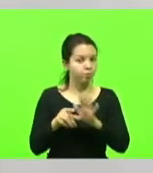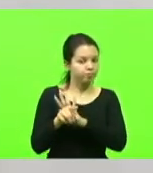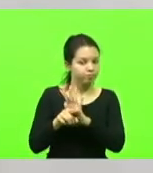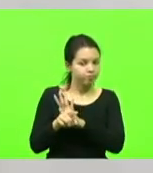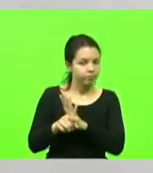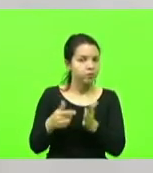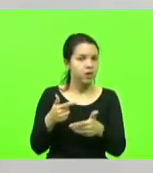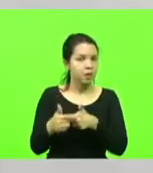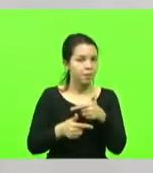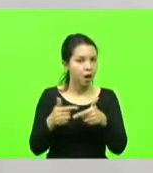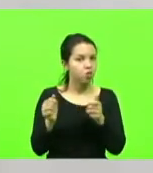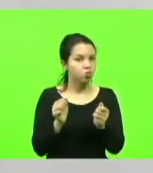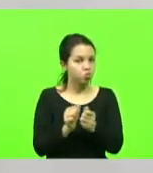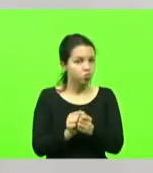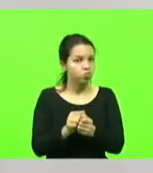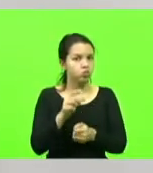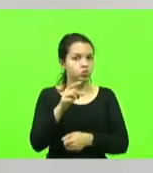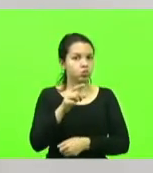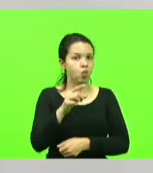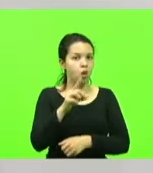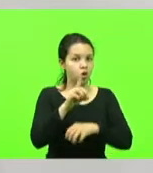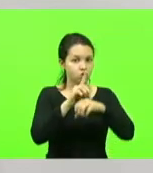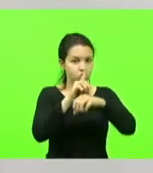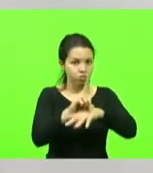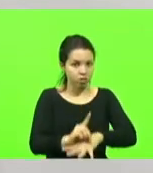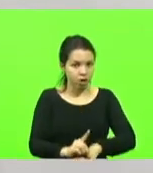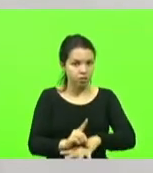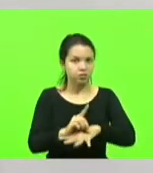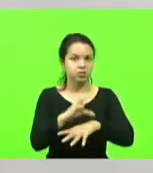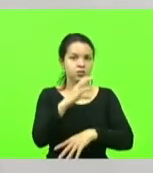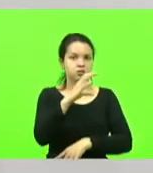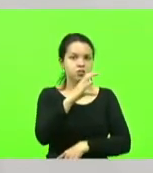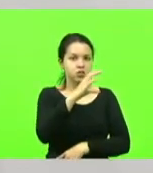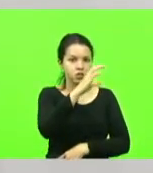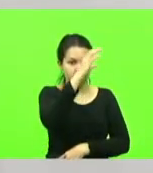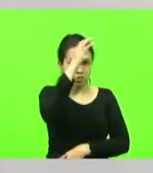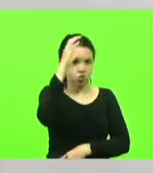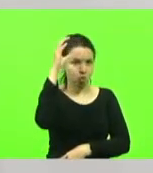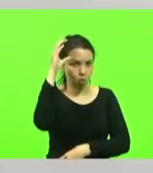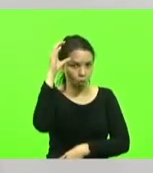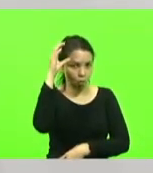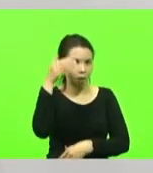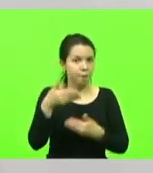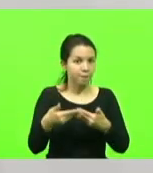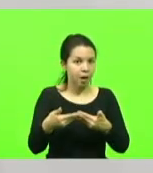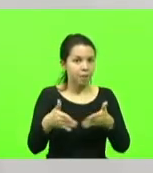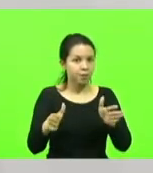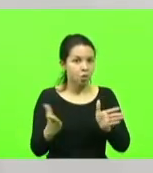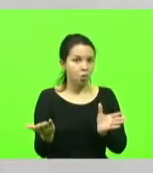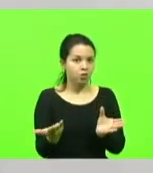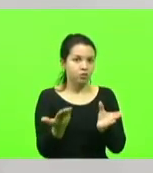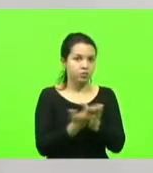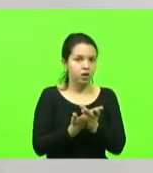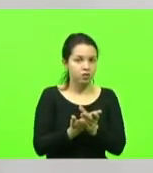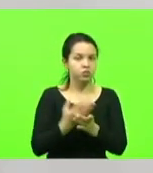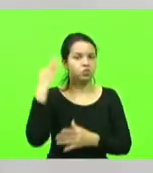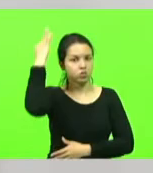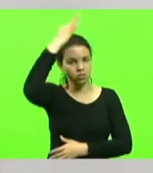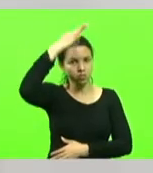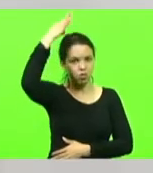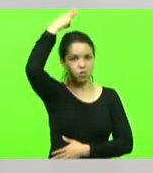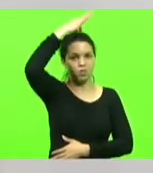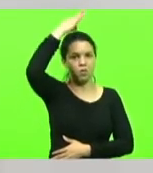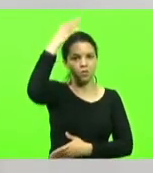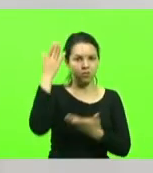Diocese de Criciúma para a abertura do processo de canonização do Frei Egídio Moshini. Em sua